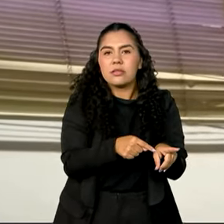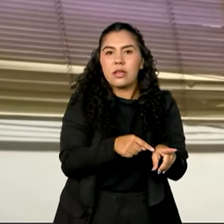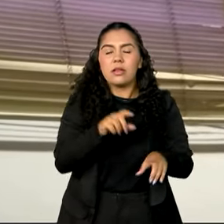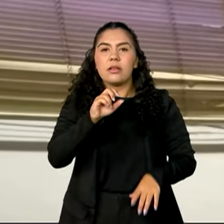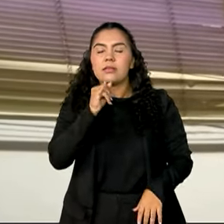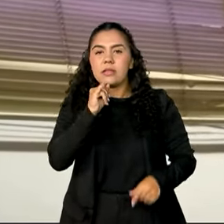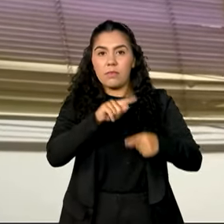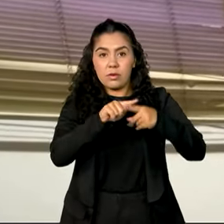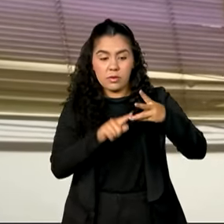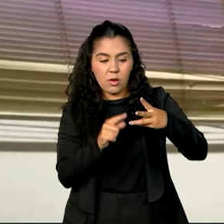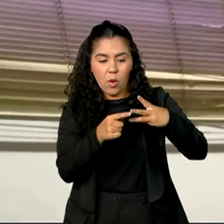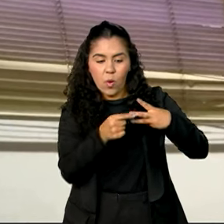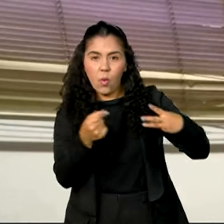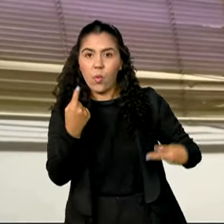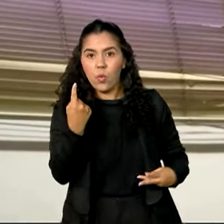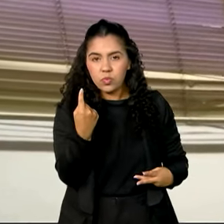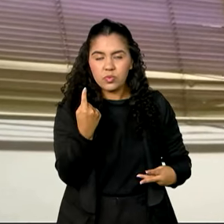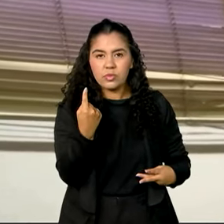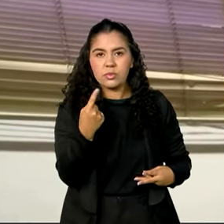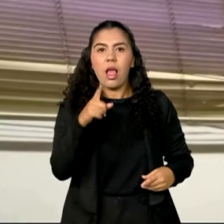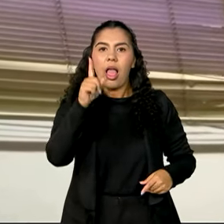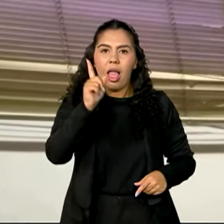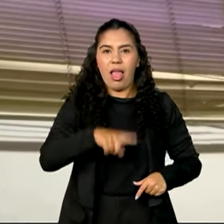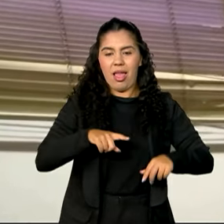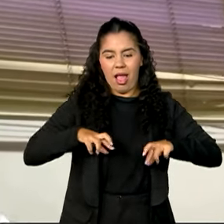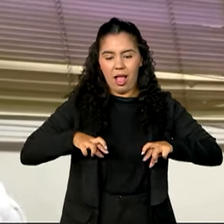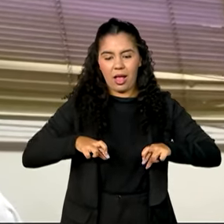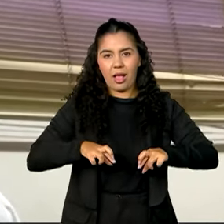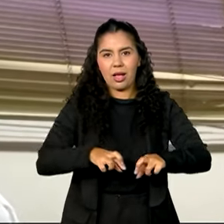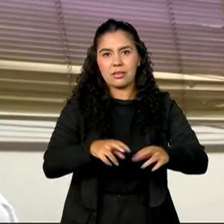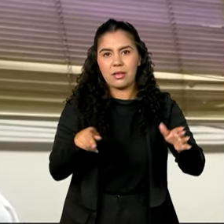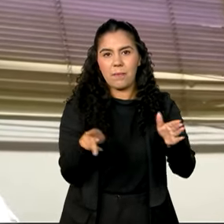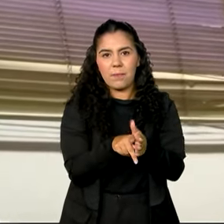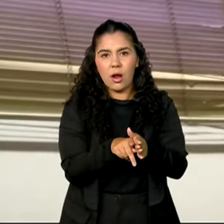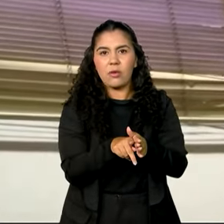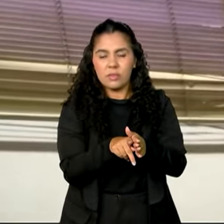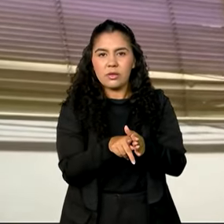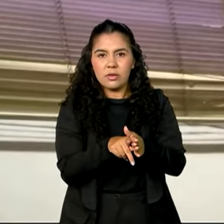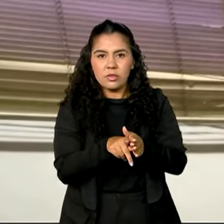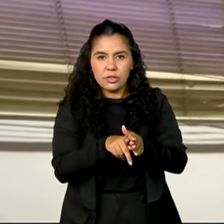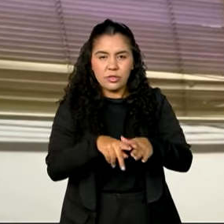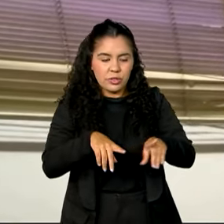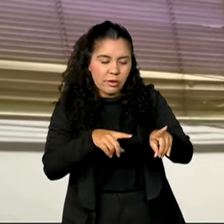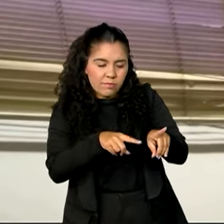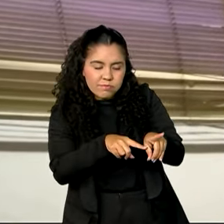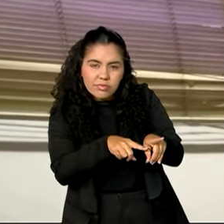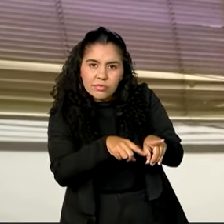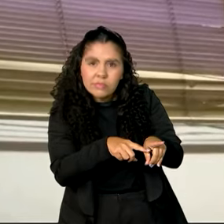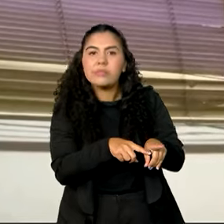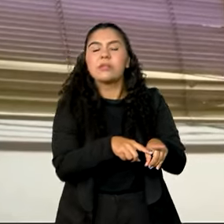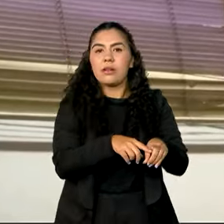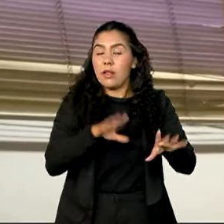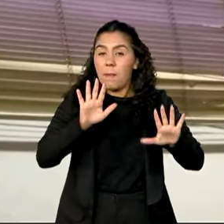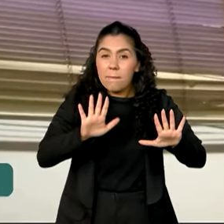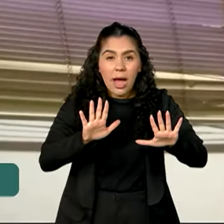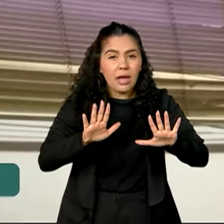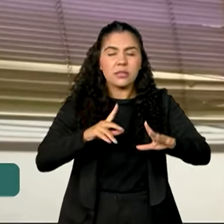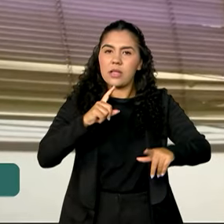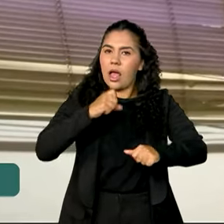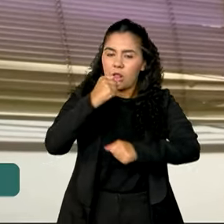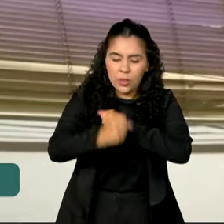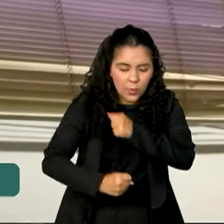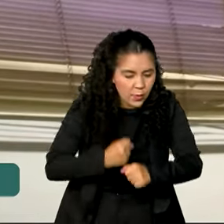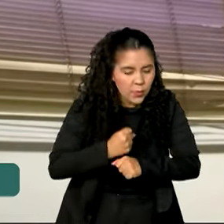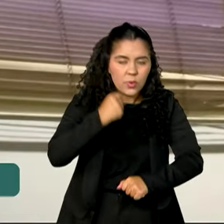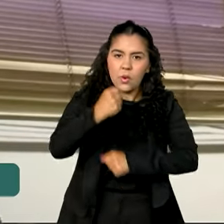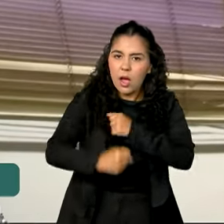tumores do homem é o câncer de próstata. E essa prevenção, a gente fala que é o ano inteiro, não é só o novembro